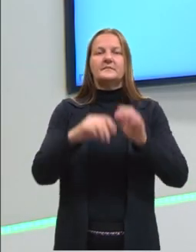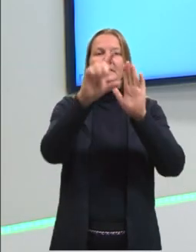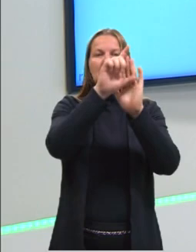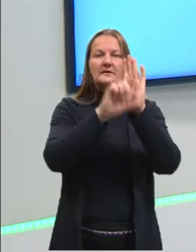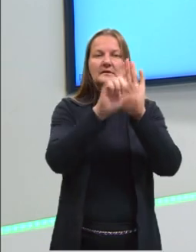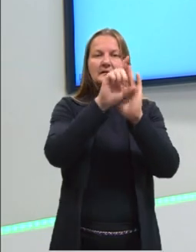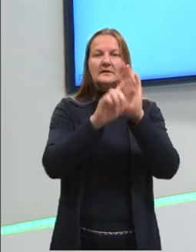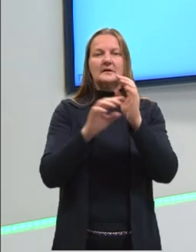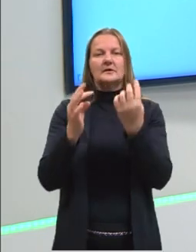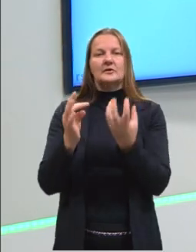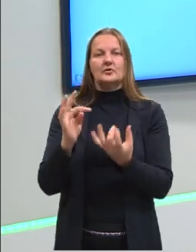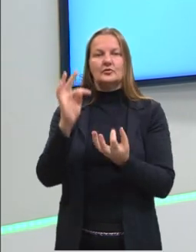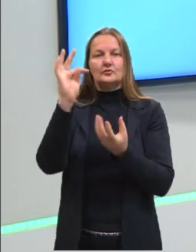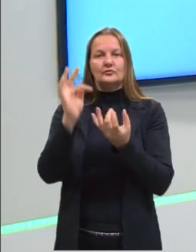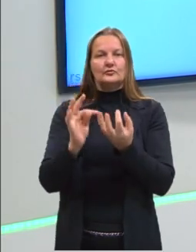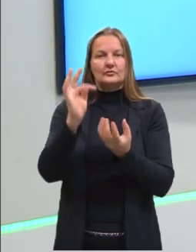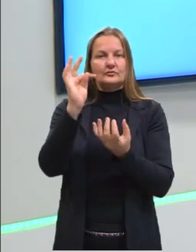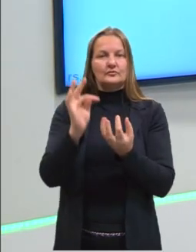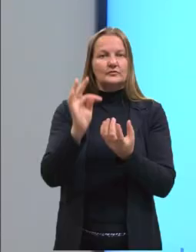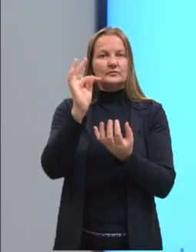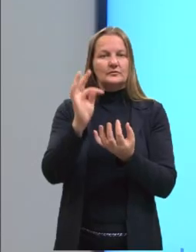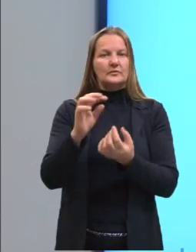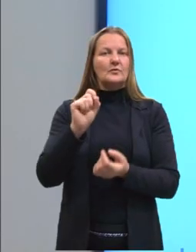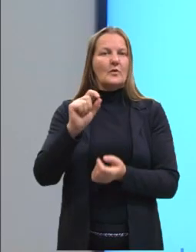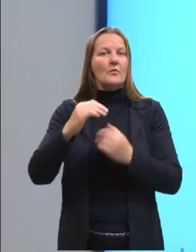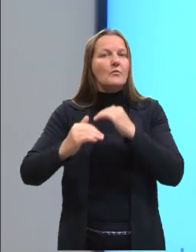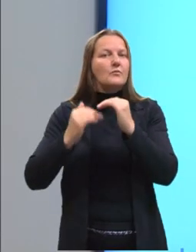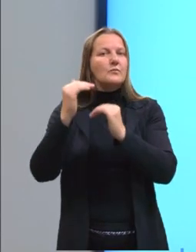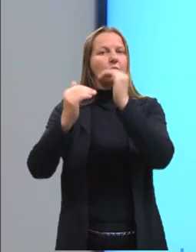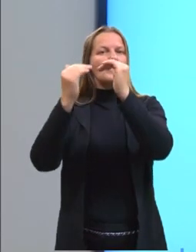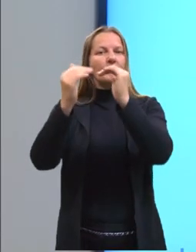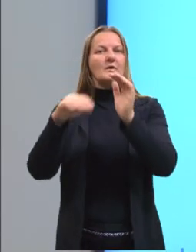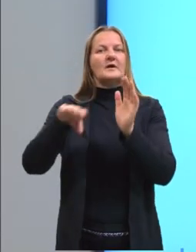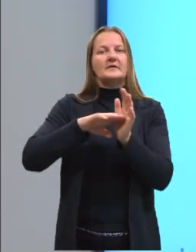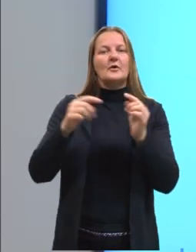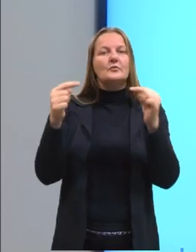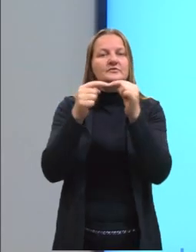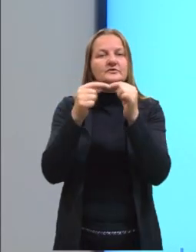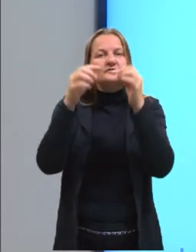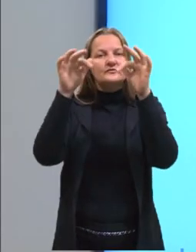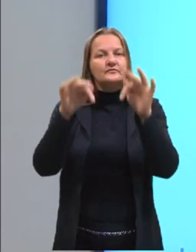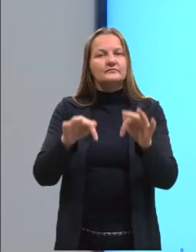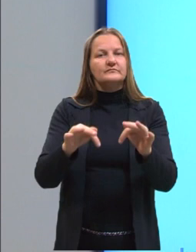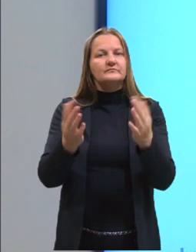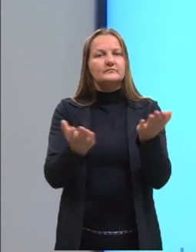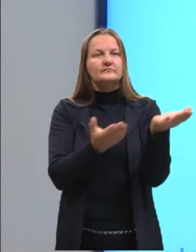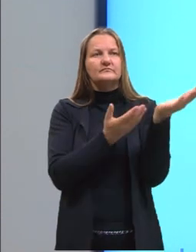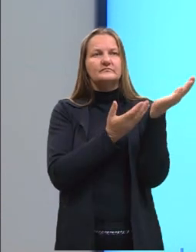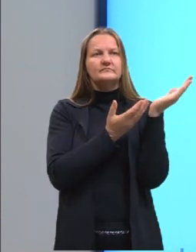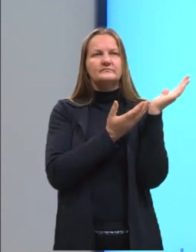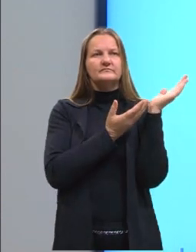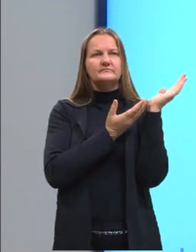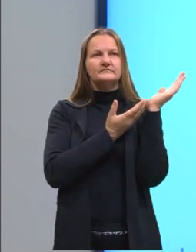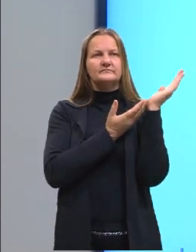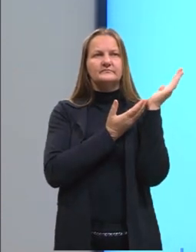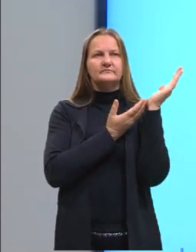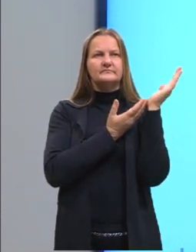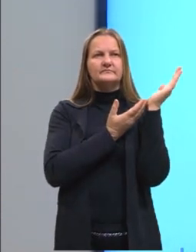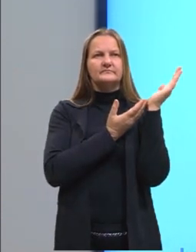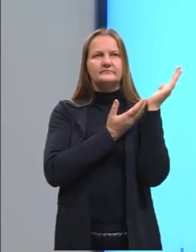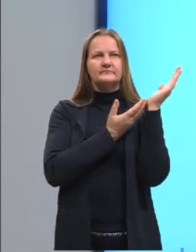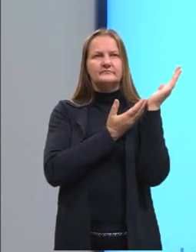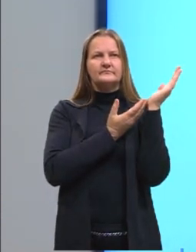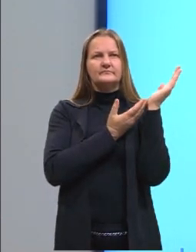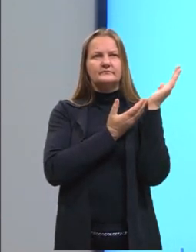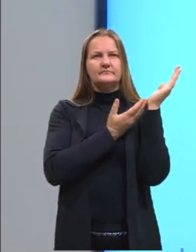termodinâmica. A gente vai continuar evoluindo para chegar no nosso objetivo final. Quando a lei da conservação